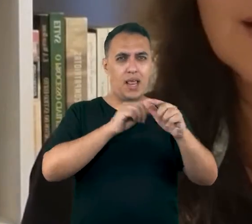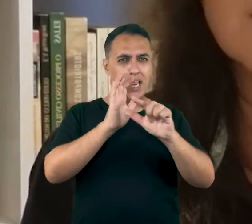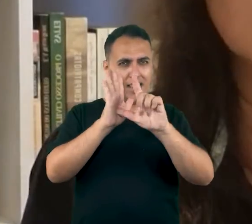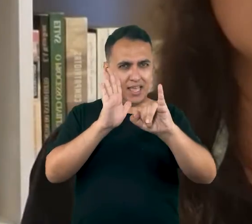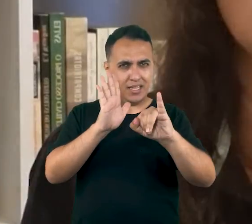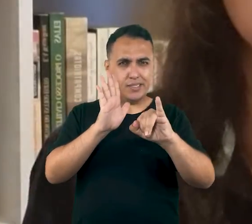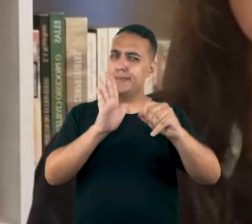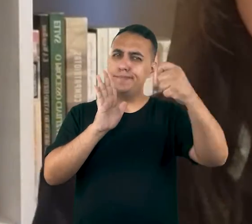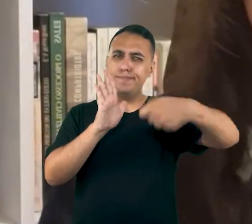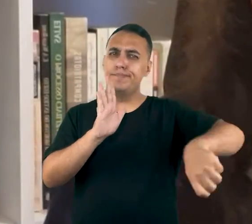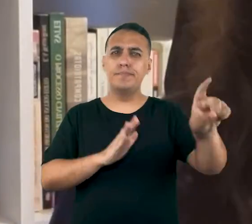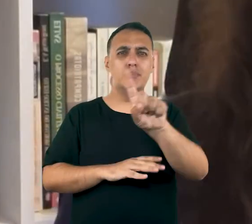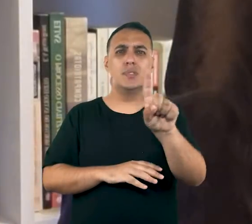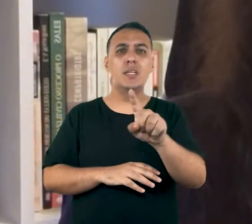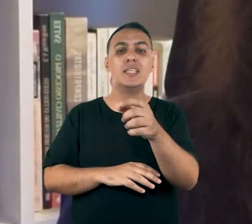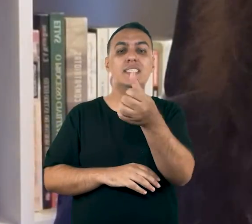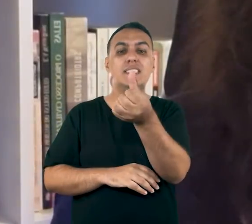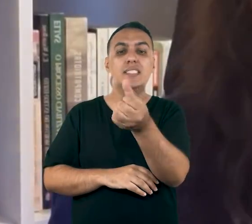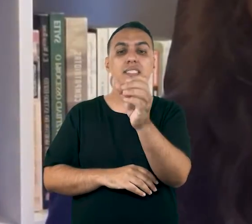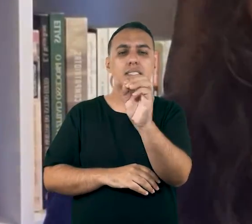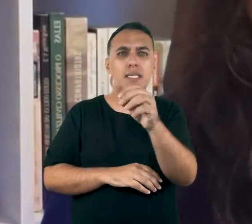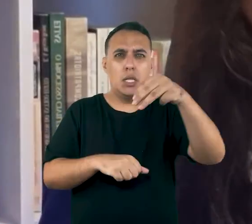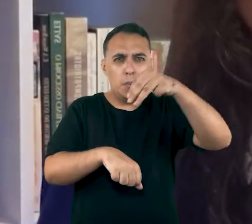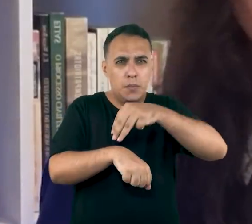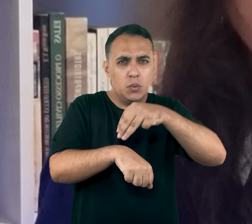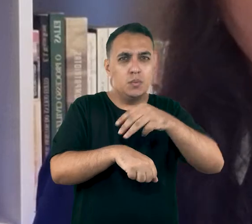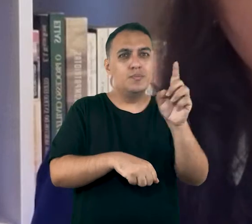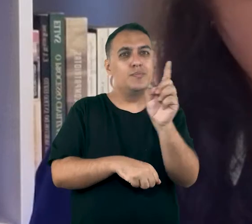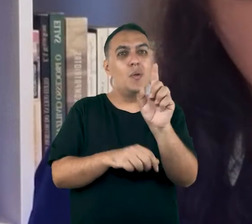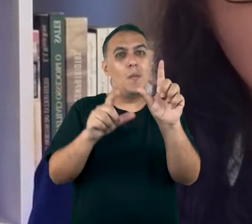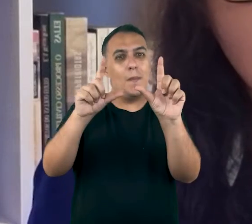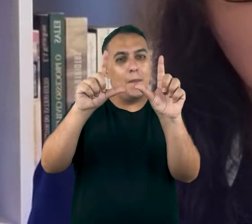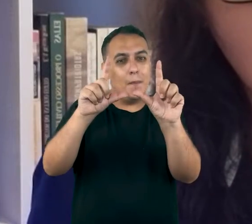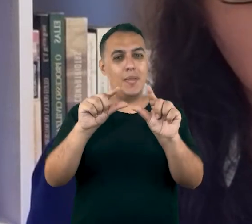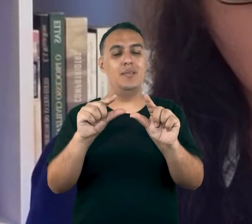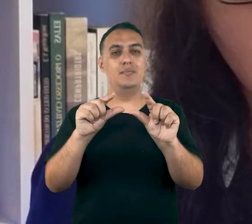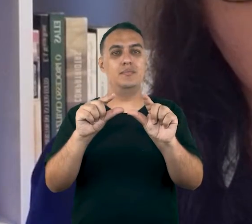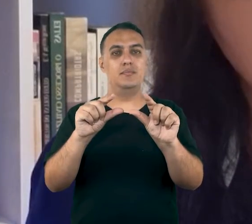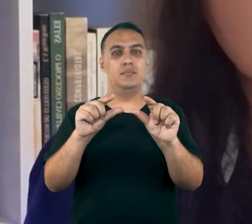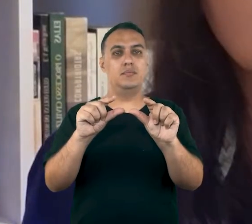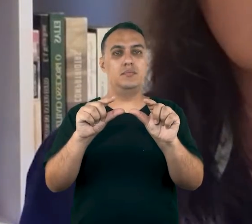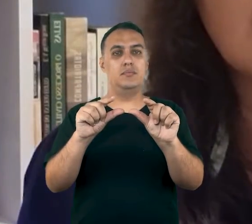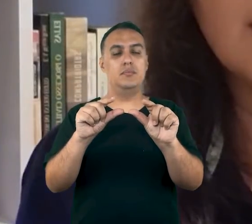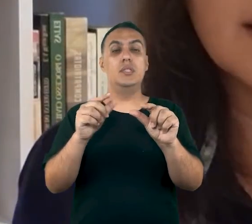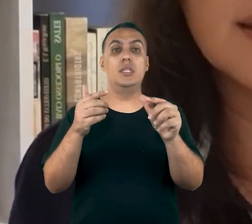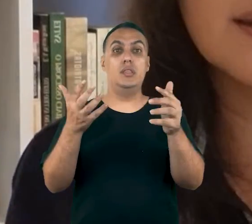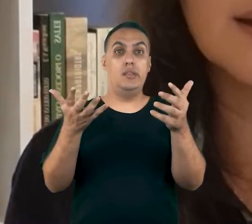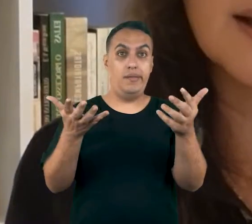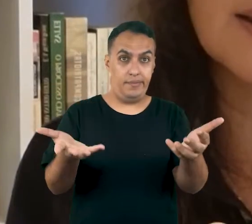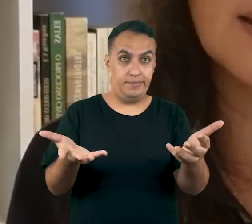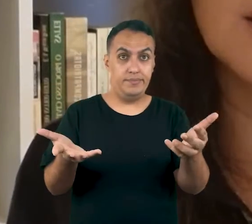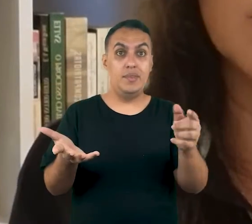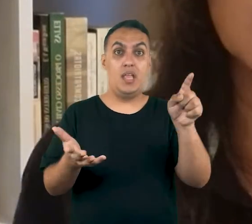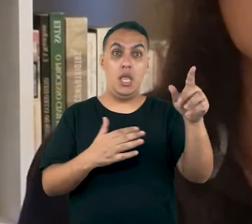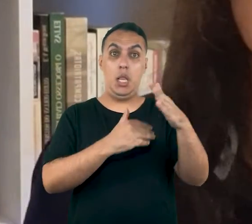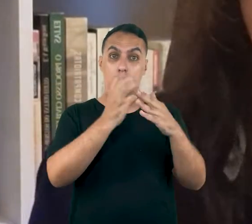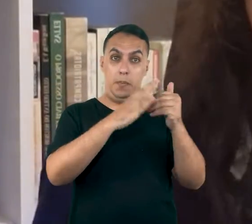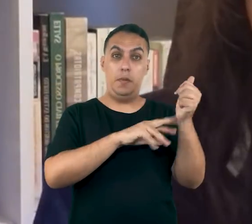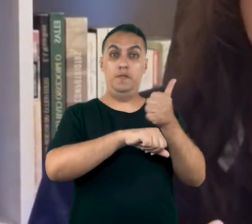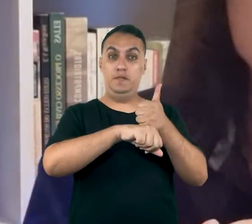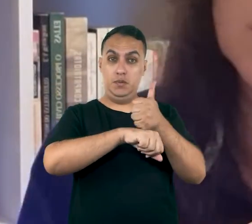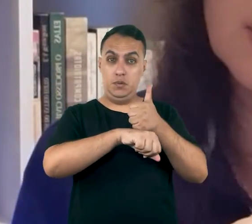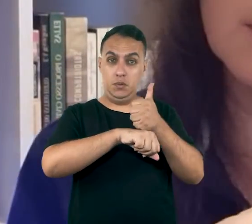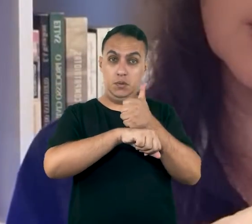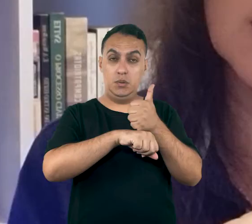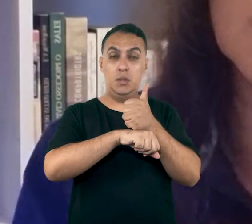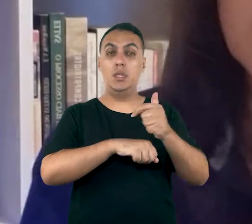lei, ela não tem 60 minutos. Ela tem um pouquinho menos do que 60 minutos. E aí, aquele profissional